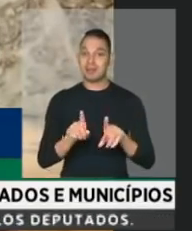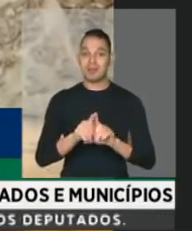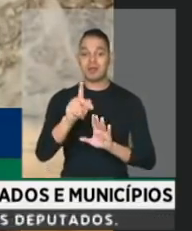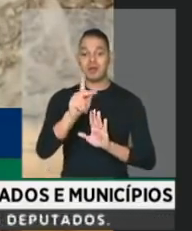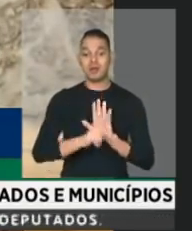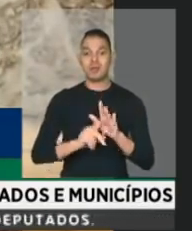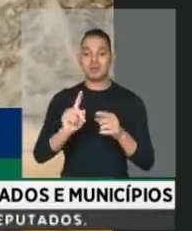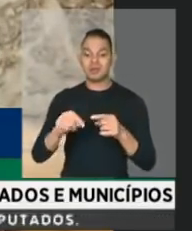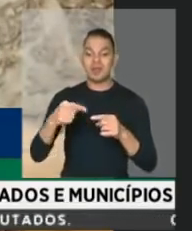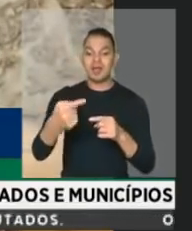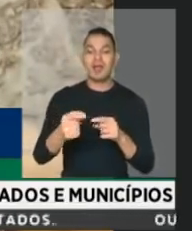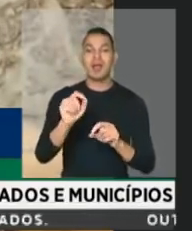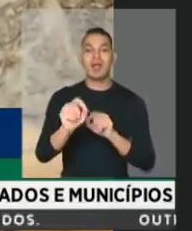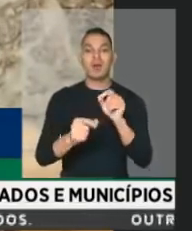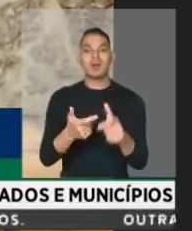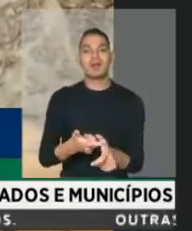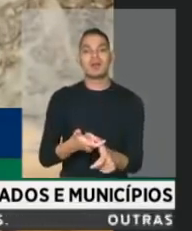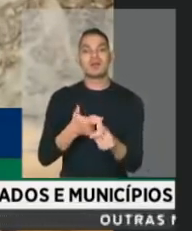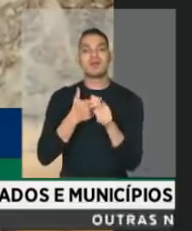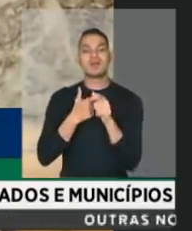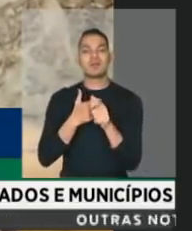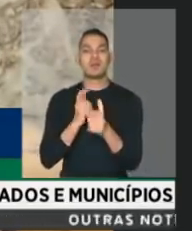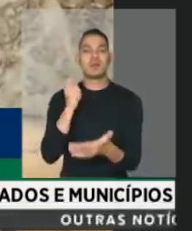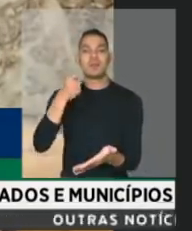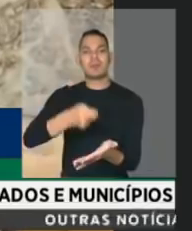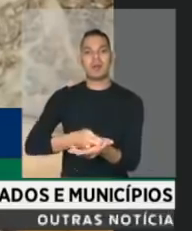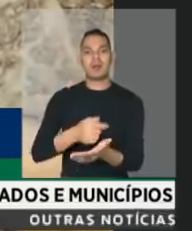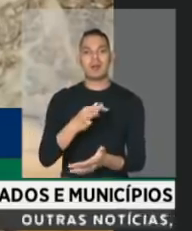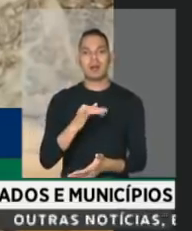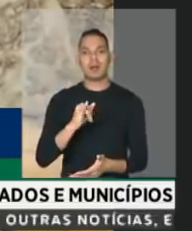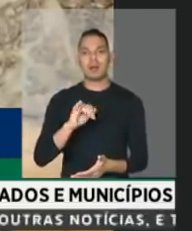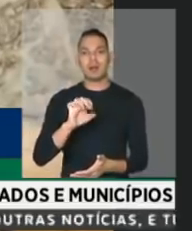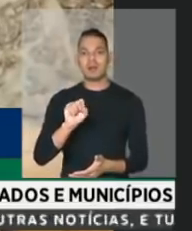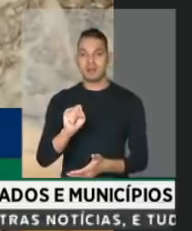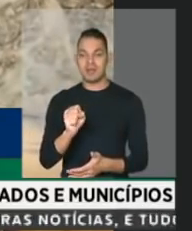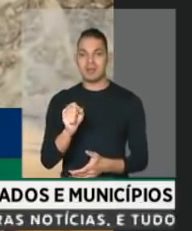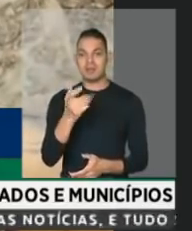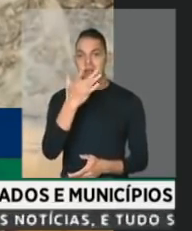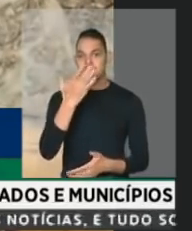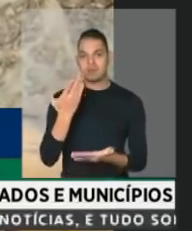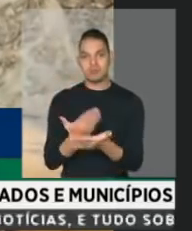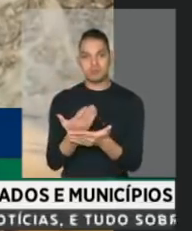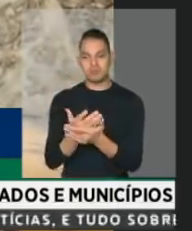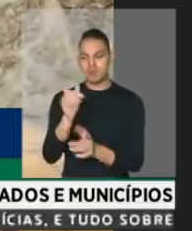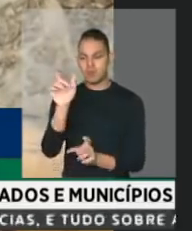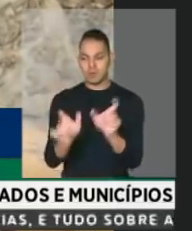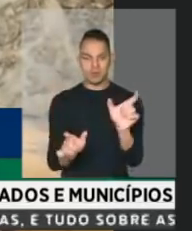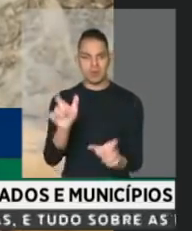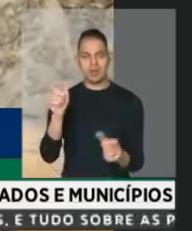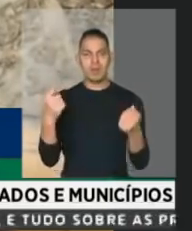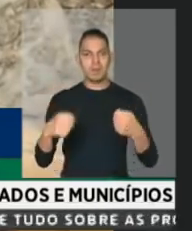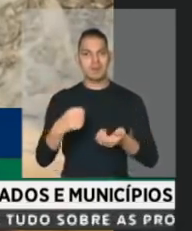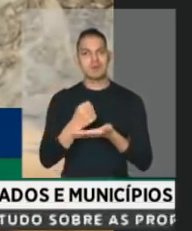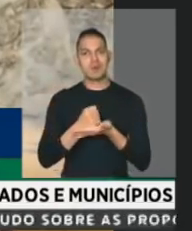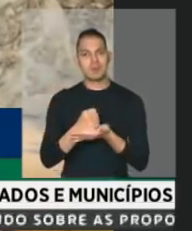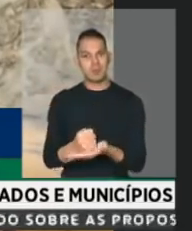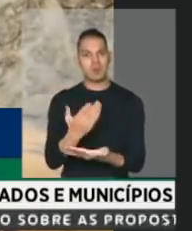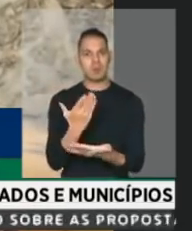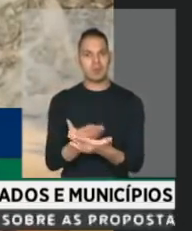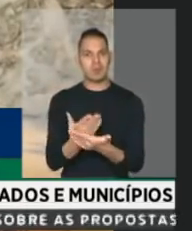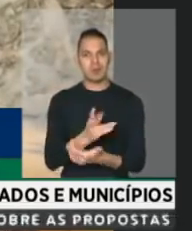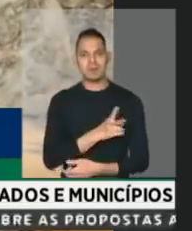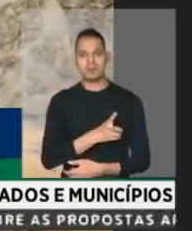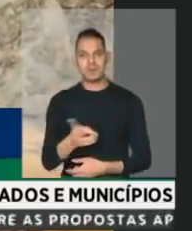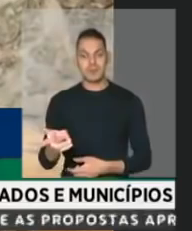seguida, que é a suspensão do pagamento do FIES para os estudantes que precisam desse apoio, de financiamento para poder estudar.